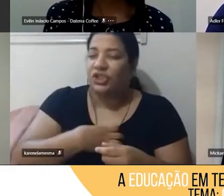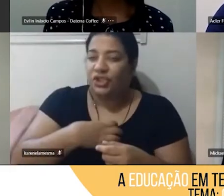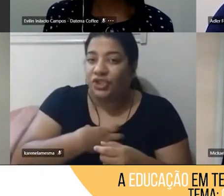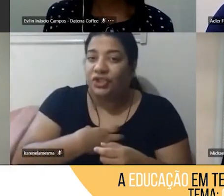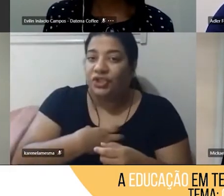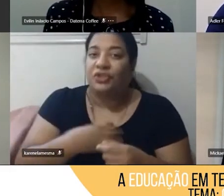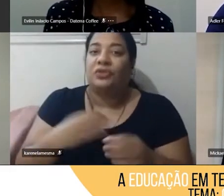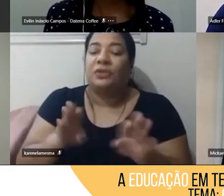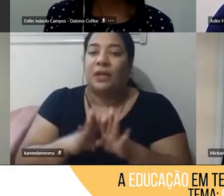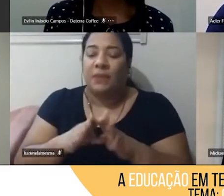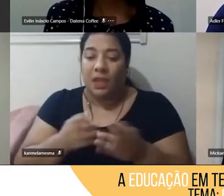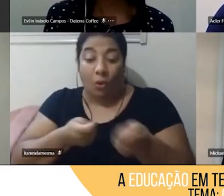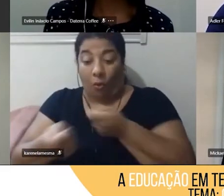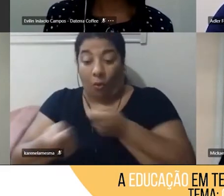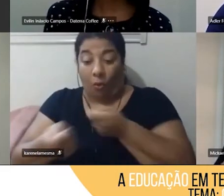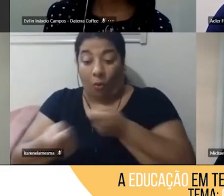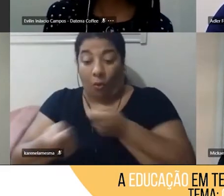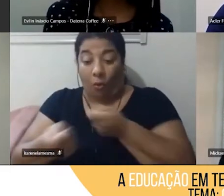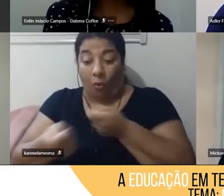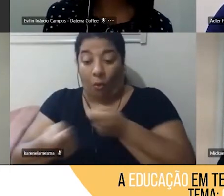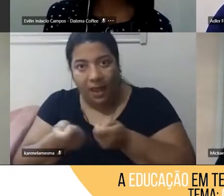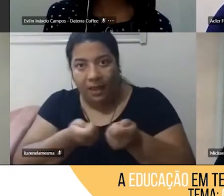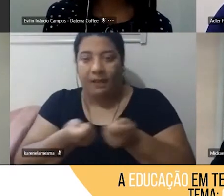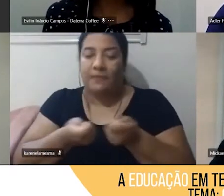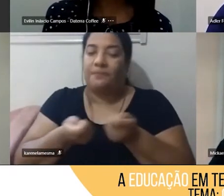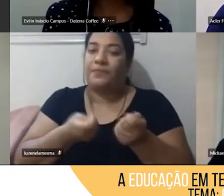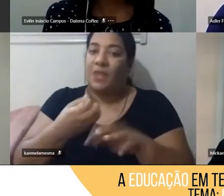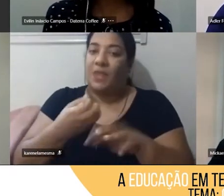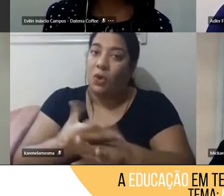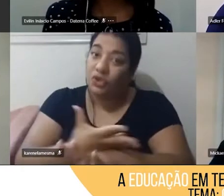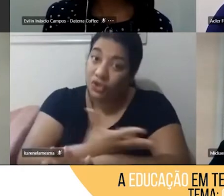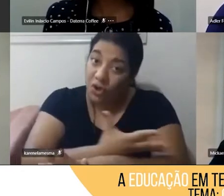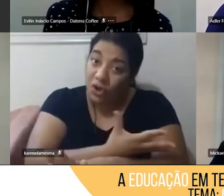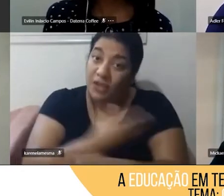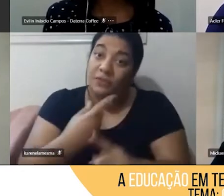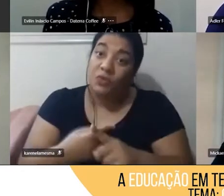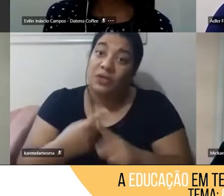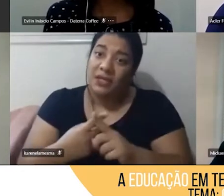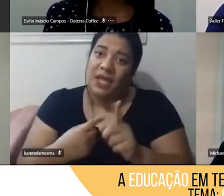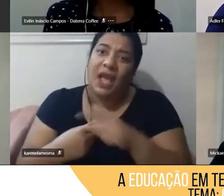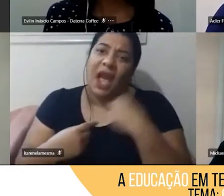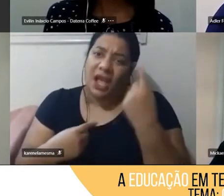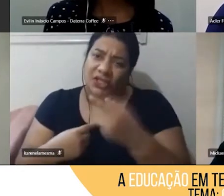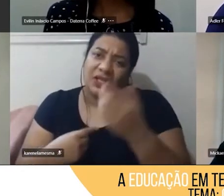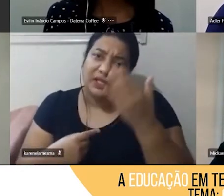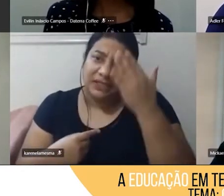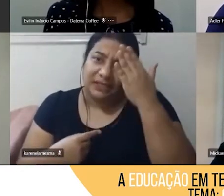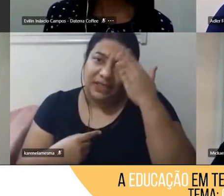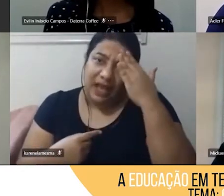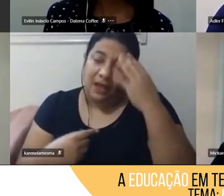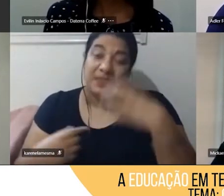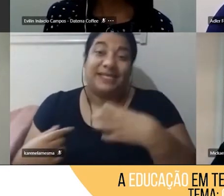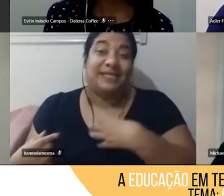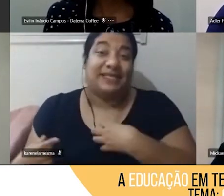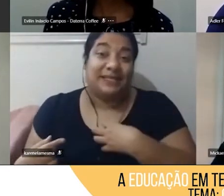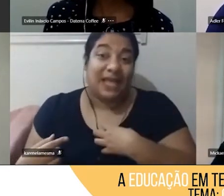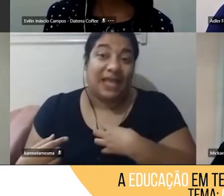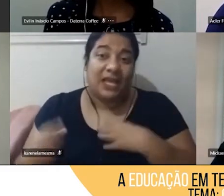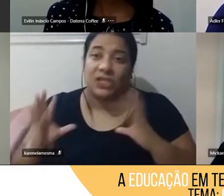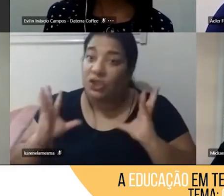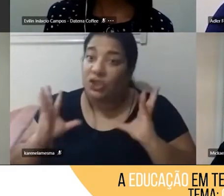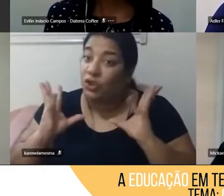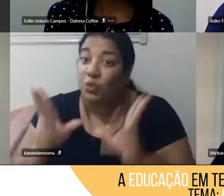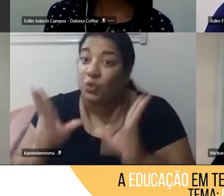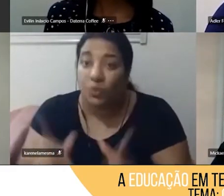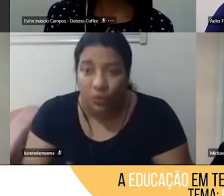gerir essas emoções, porque as emoções nós sentimos todas. Eu não sei se vocês são da época onde a